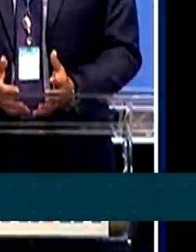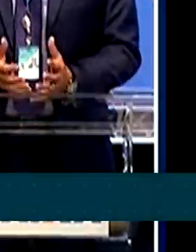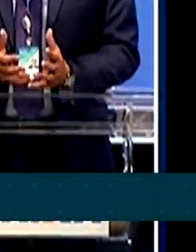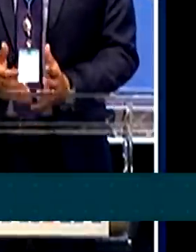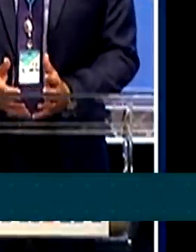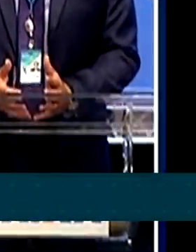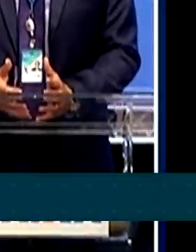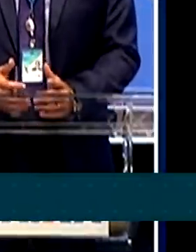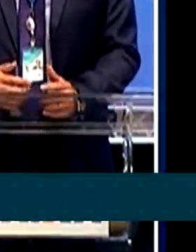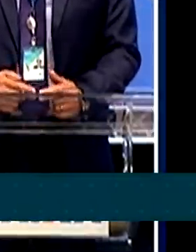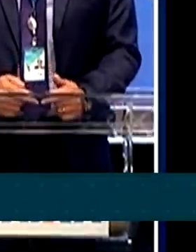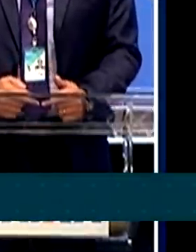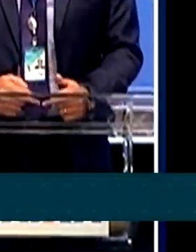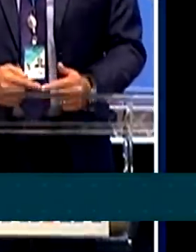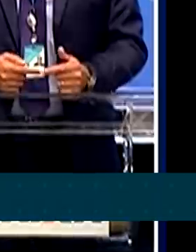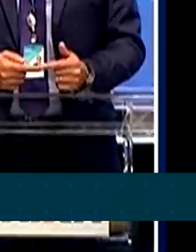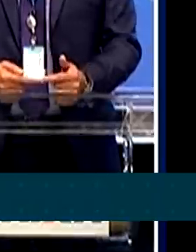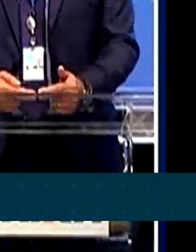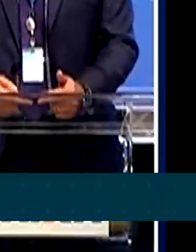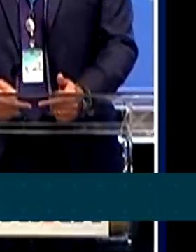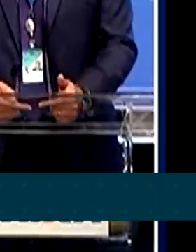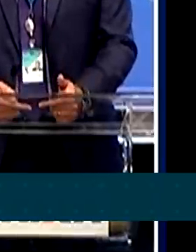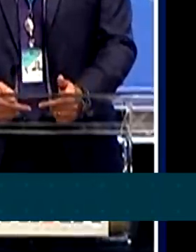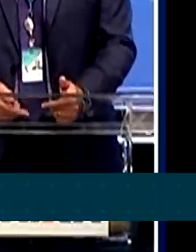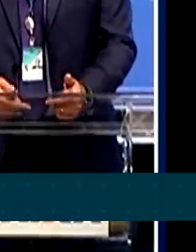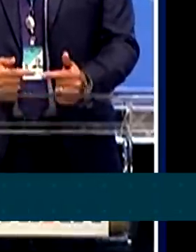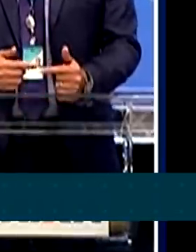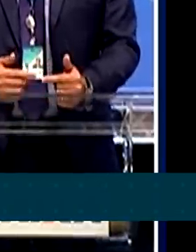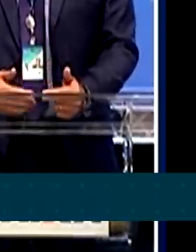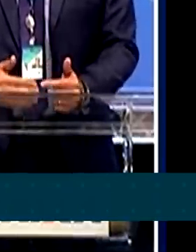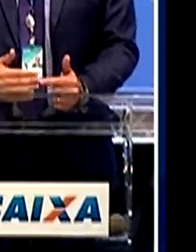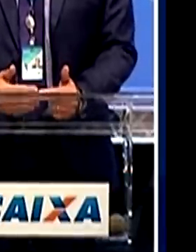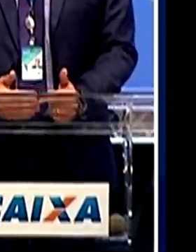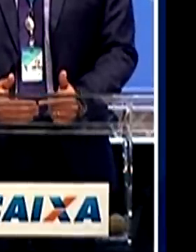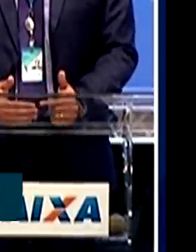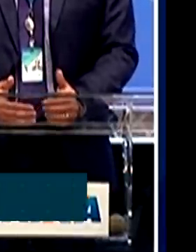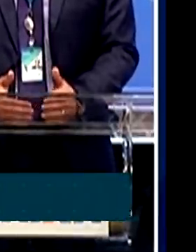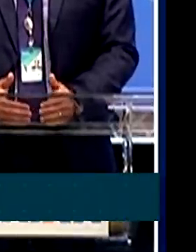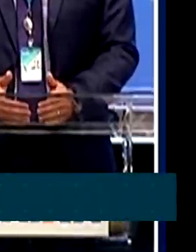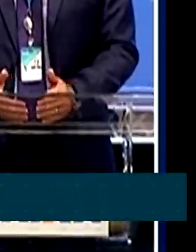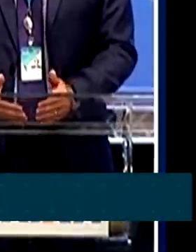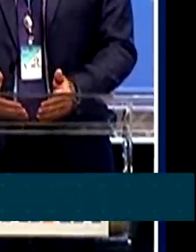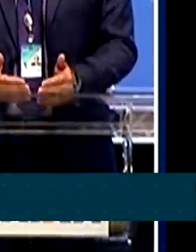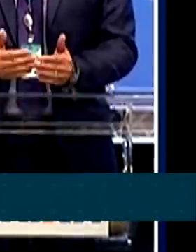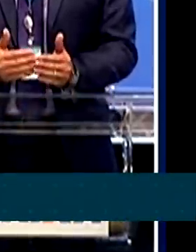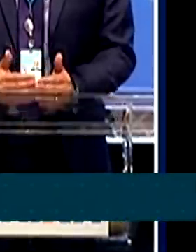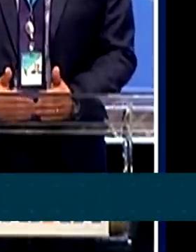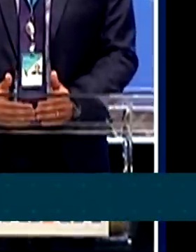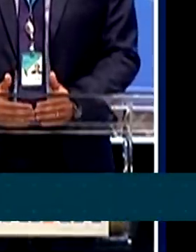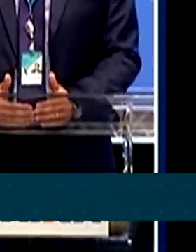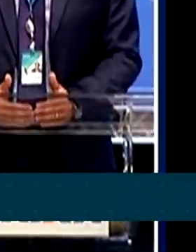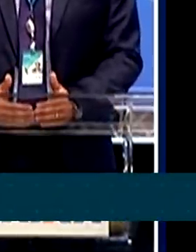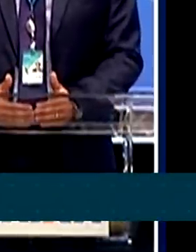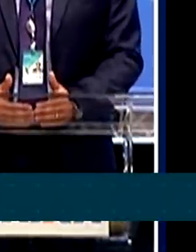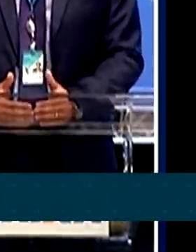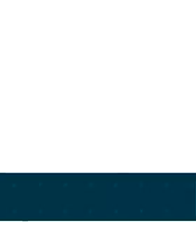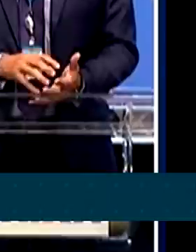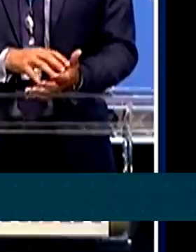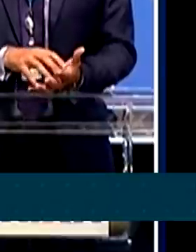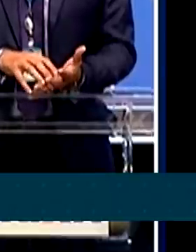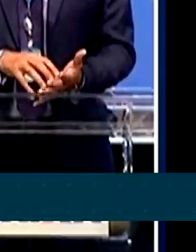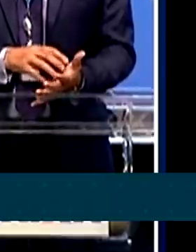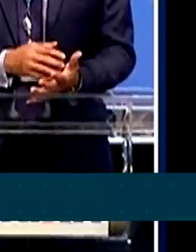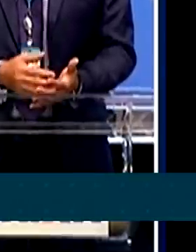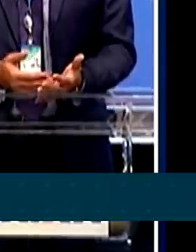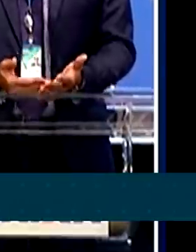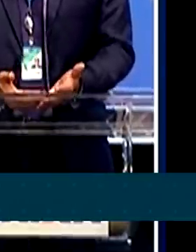quê? É simples. O caminhoneiro tinha o frete, mas ele não tinha necessariamente o dinheiro antes de entregar a carga.